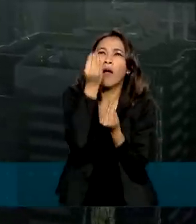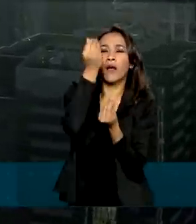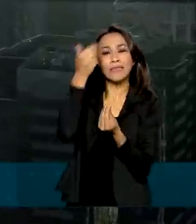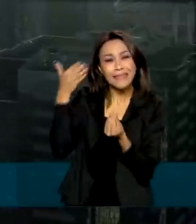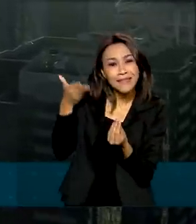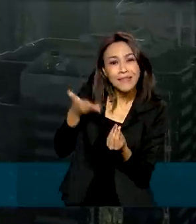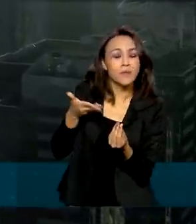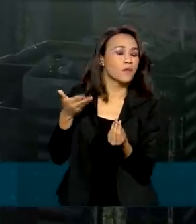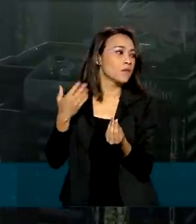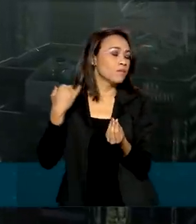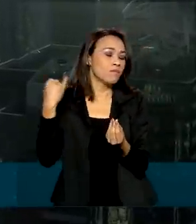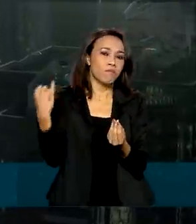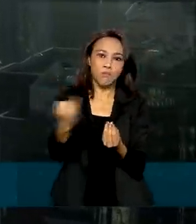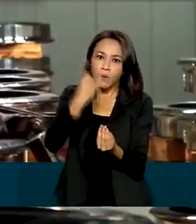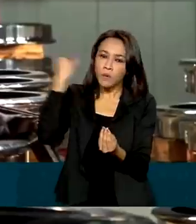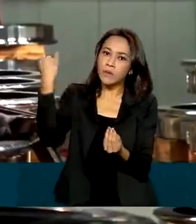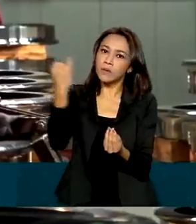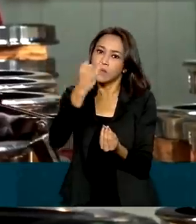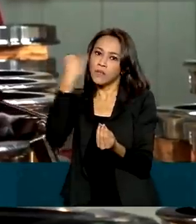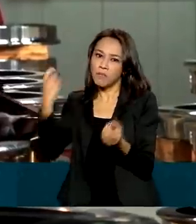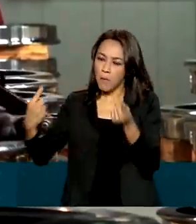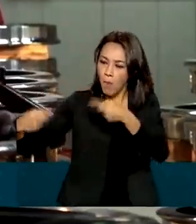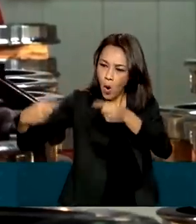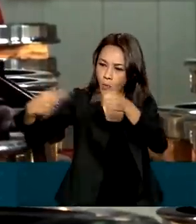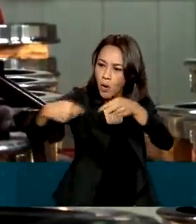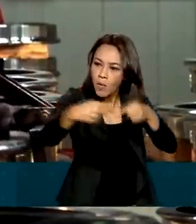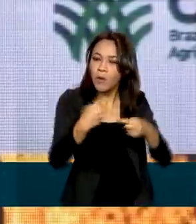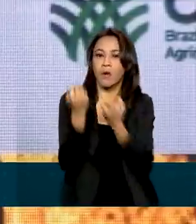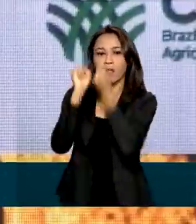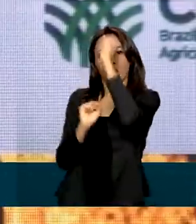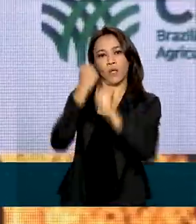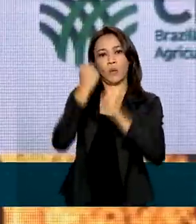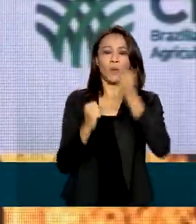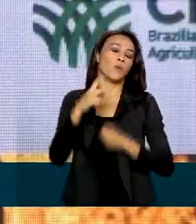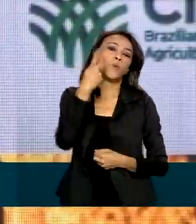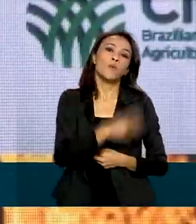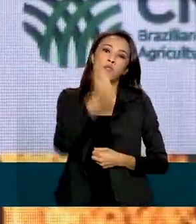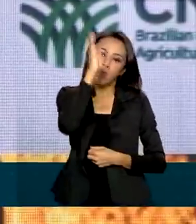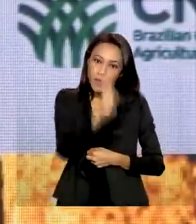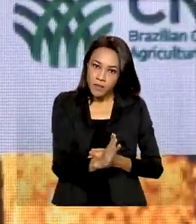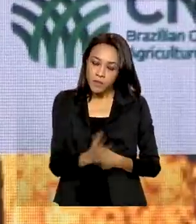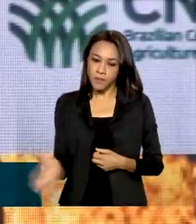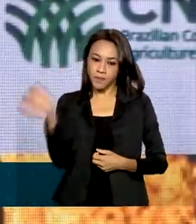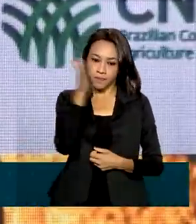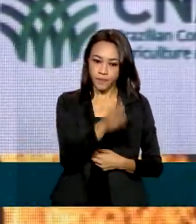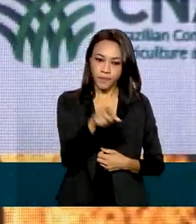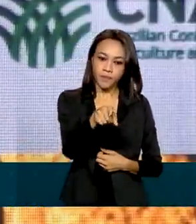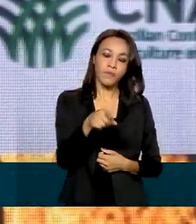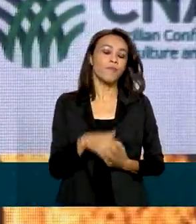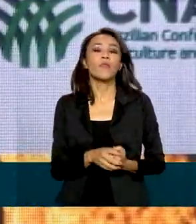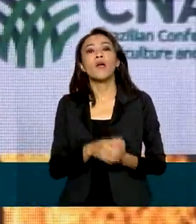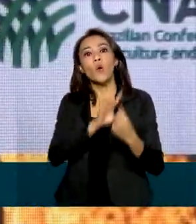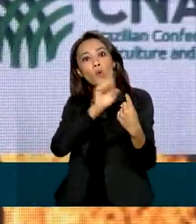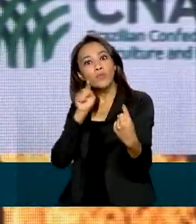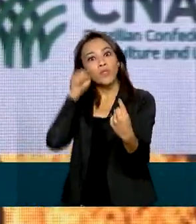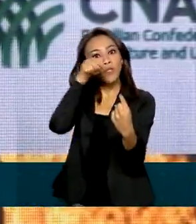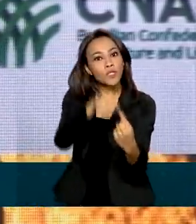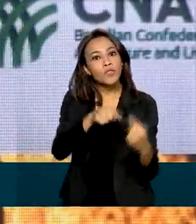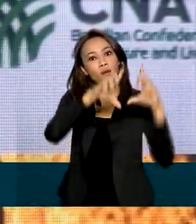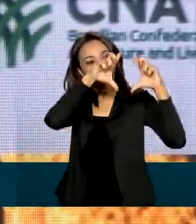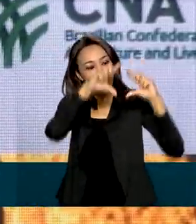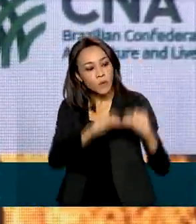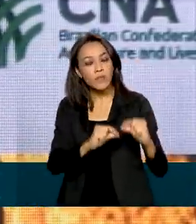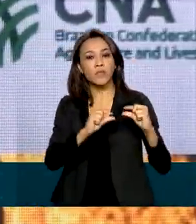fundamental para a competitividade da indústria nacional. Com as novas e ambiciosas metas de descarbonização anunciadas na última